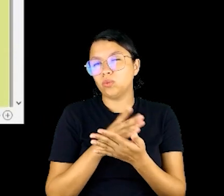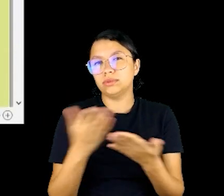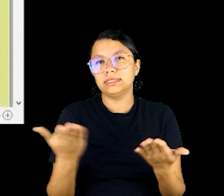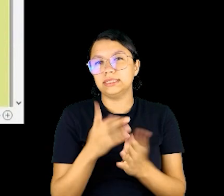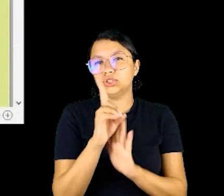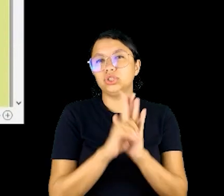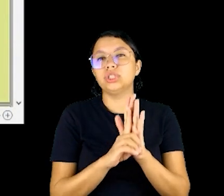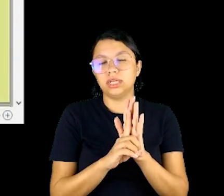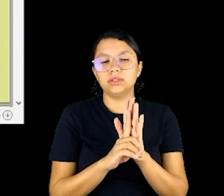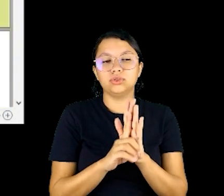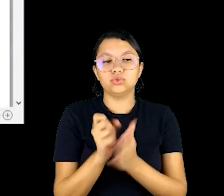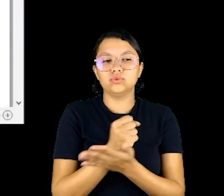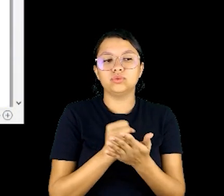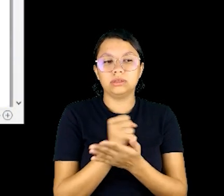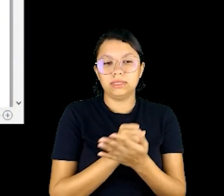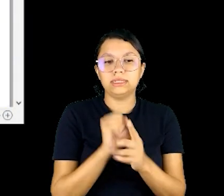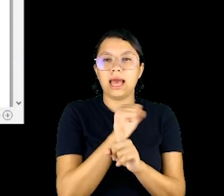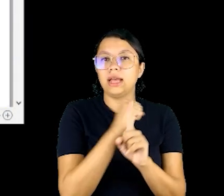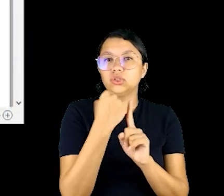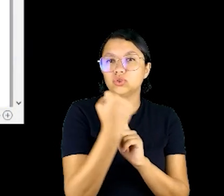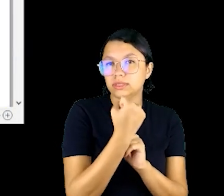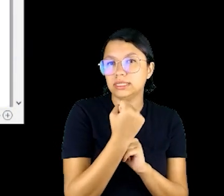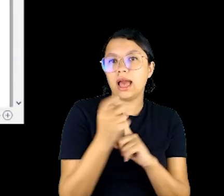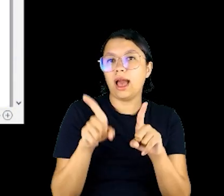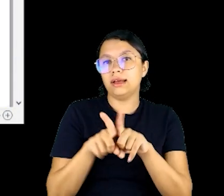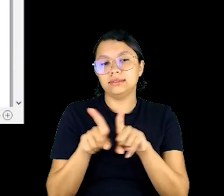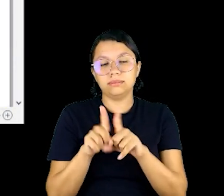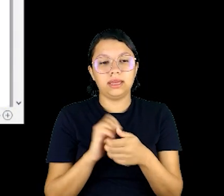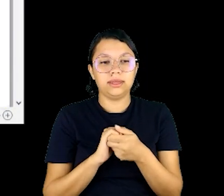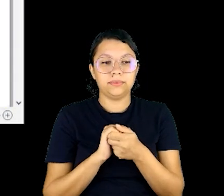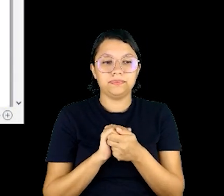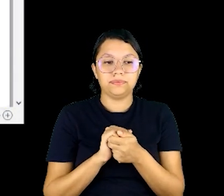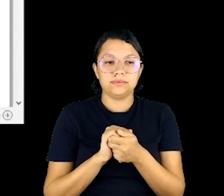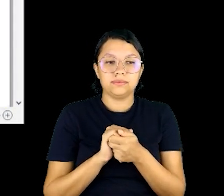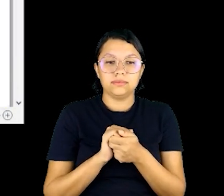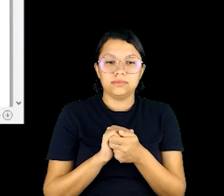só algum desses direitos fundamentais, direitos sociais também,